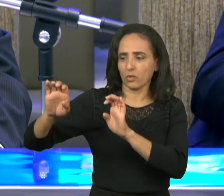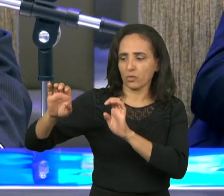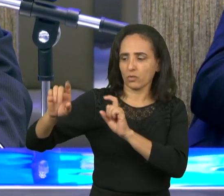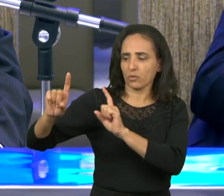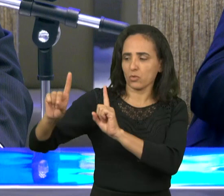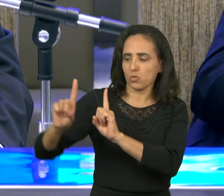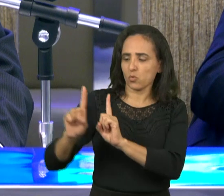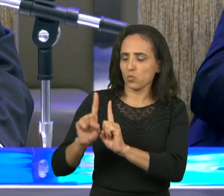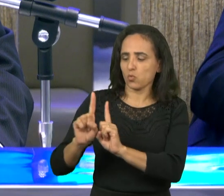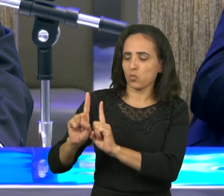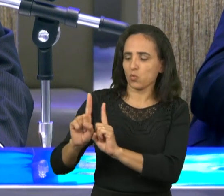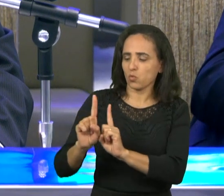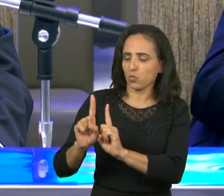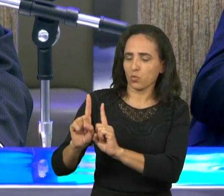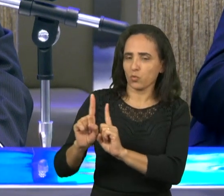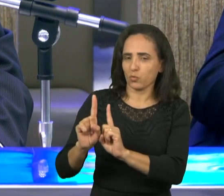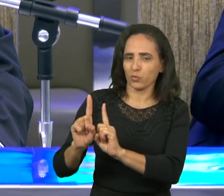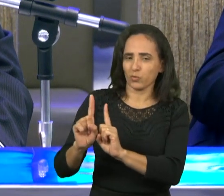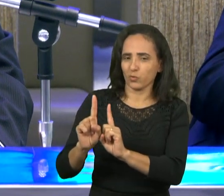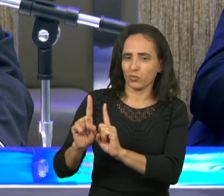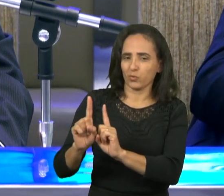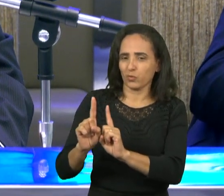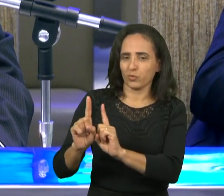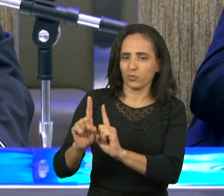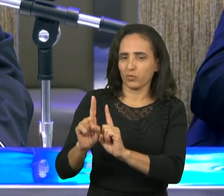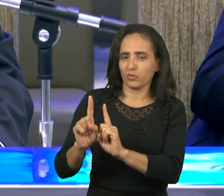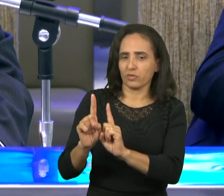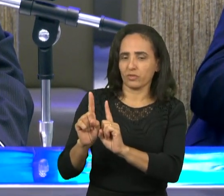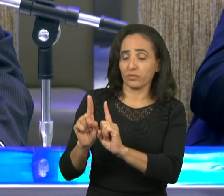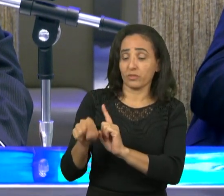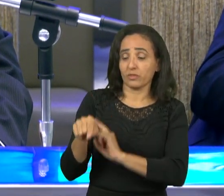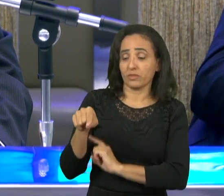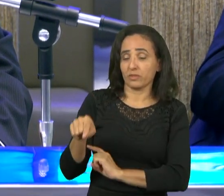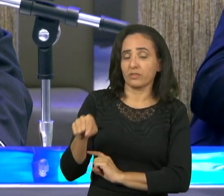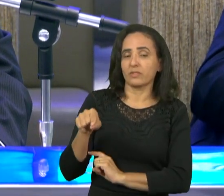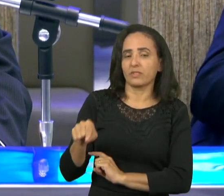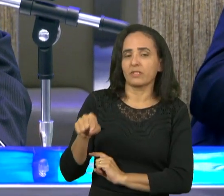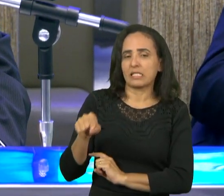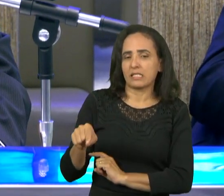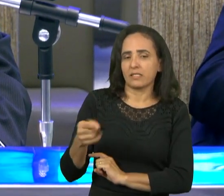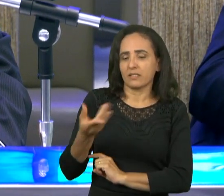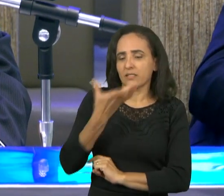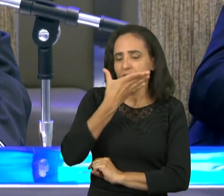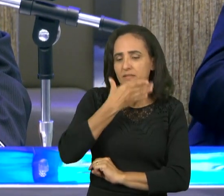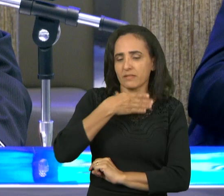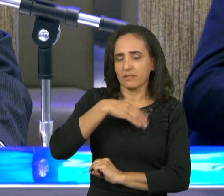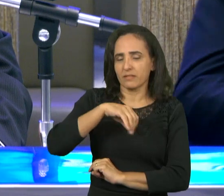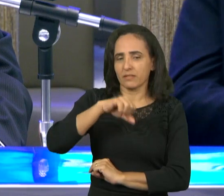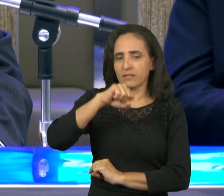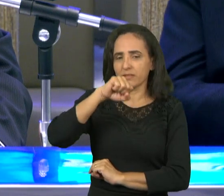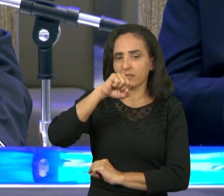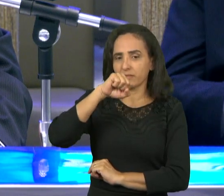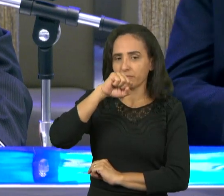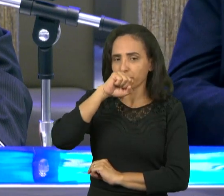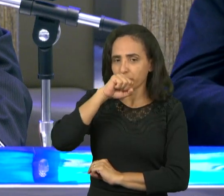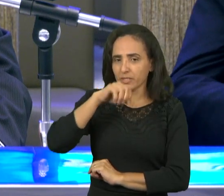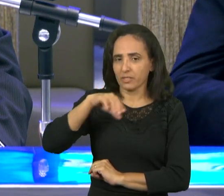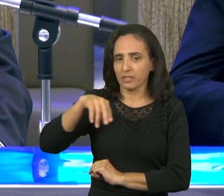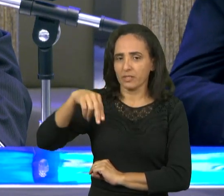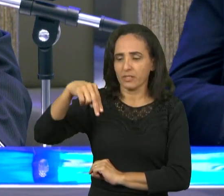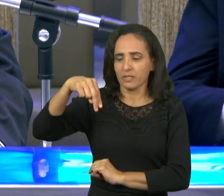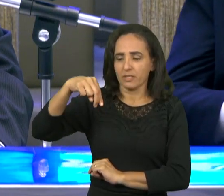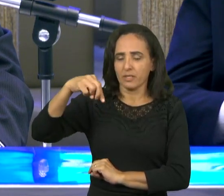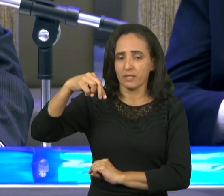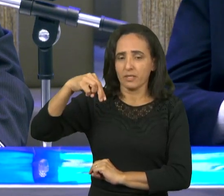depois que gerou Ametos além 300